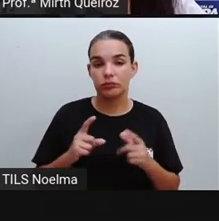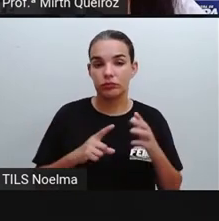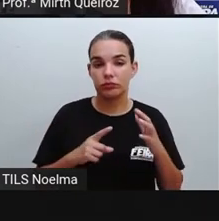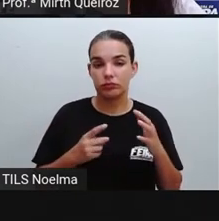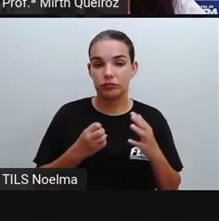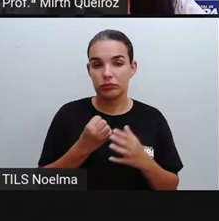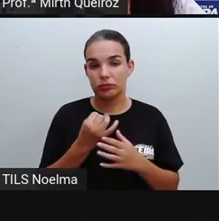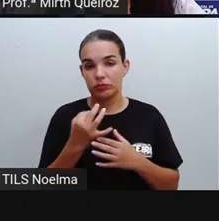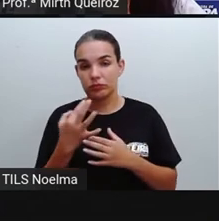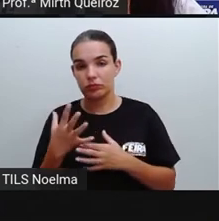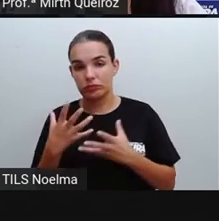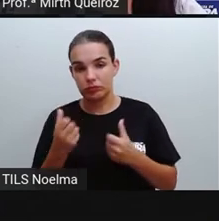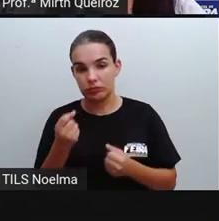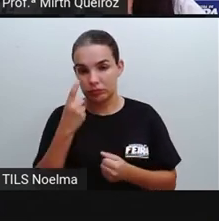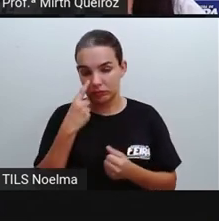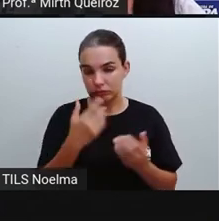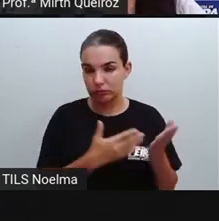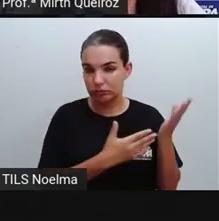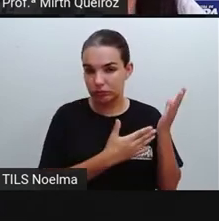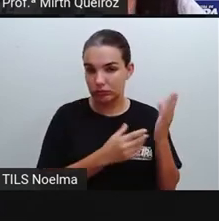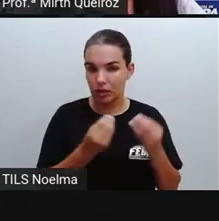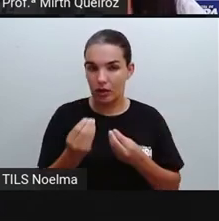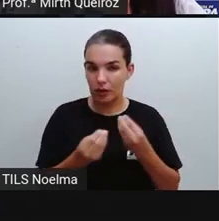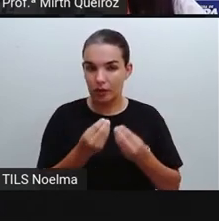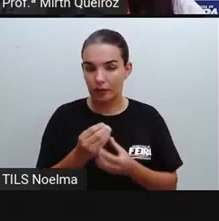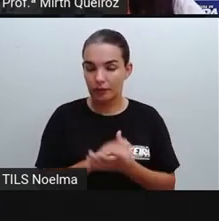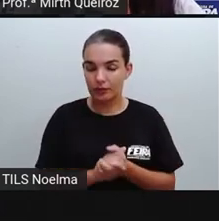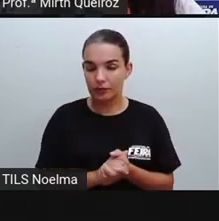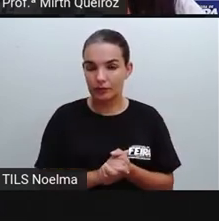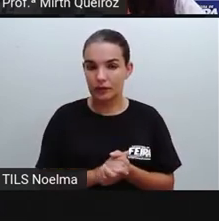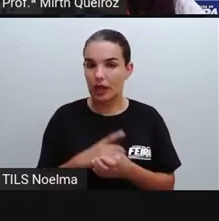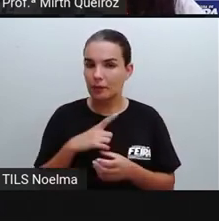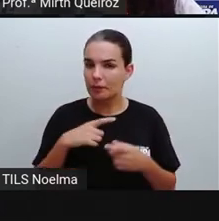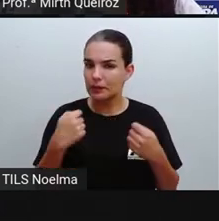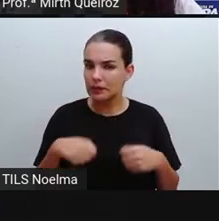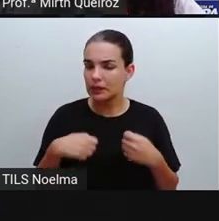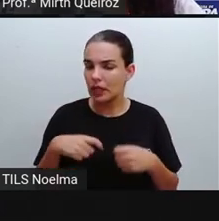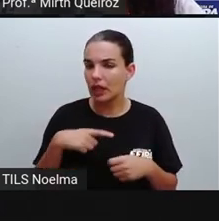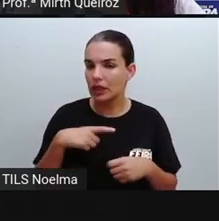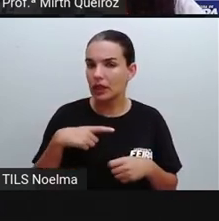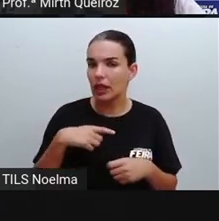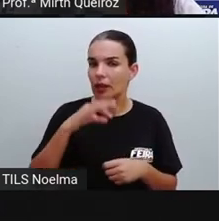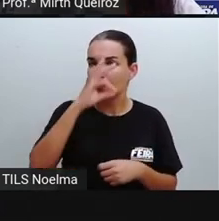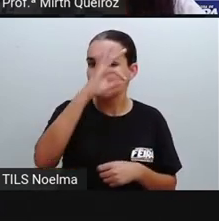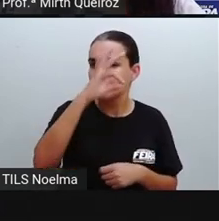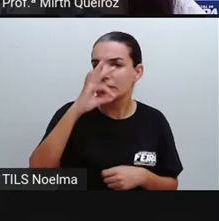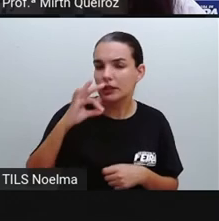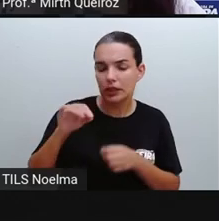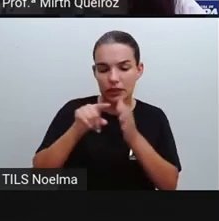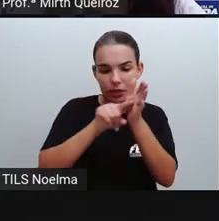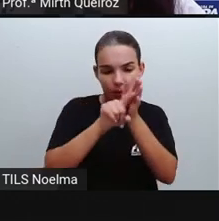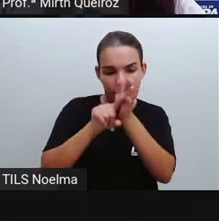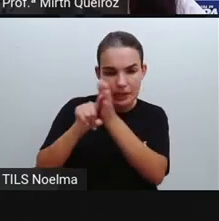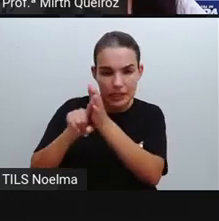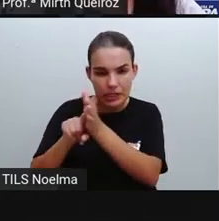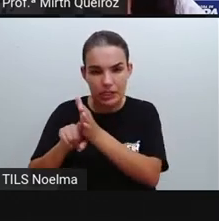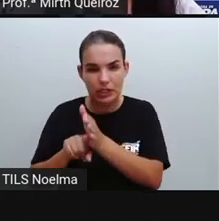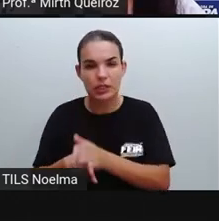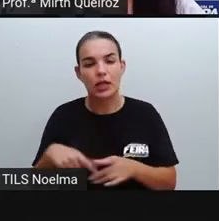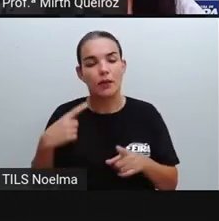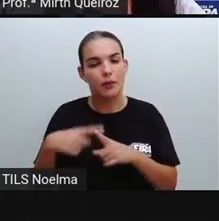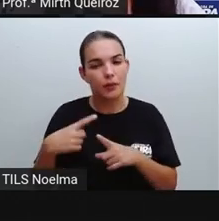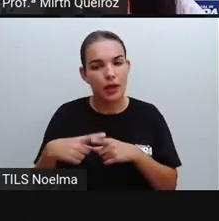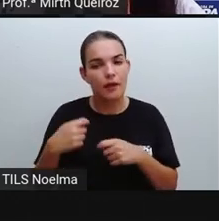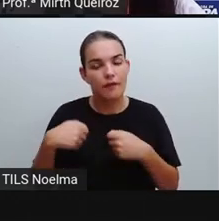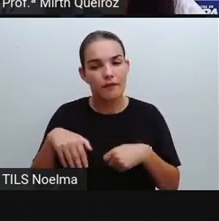mais um pouquinho sobre eles. Primeiro, a gente precisa ter dados de pesquisa, né? E estatísticas que serão utilizados